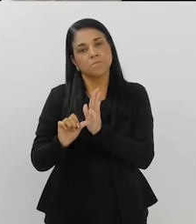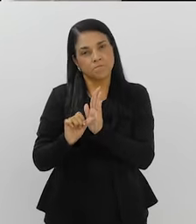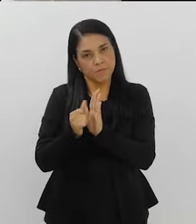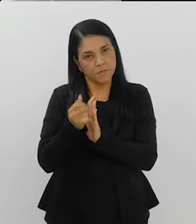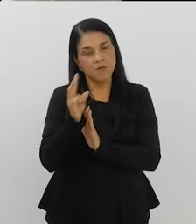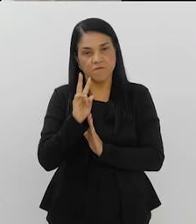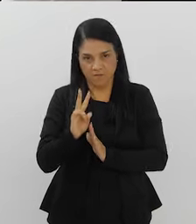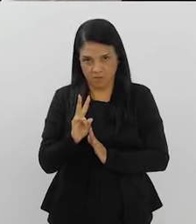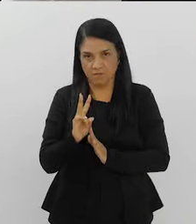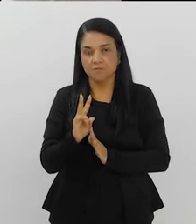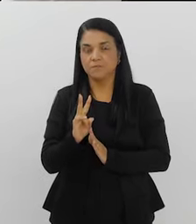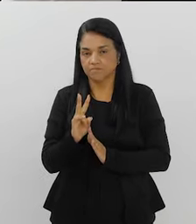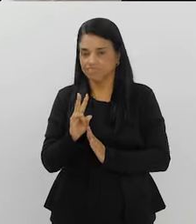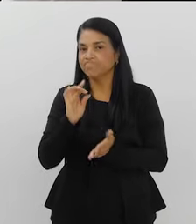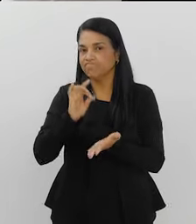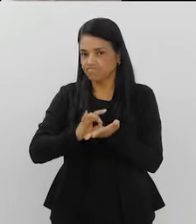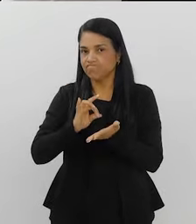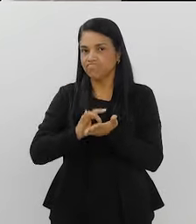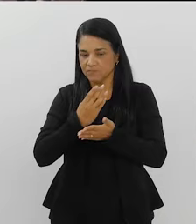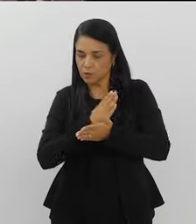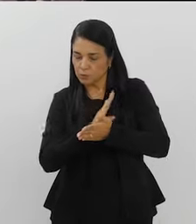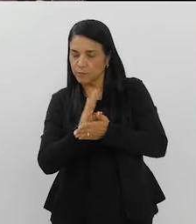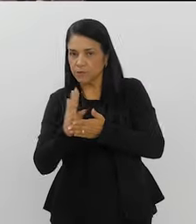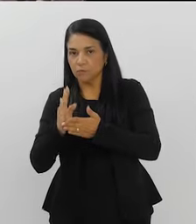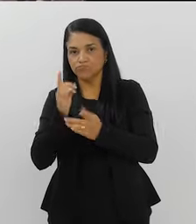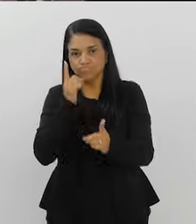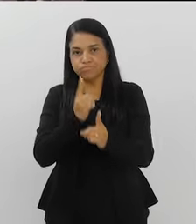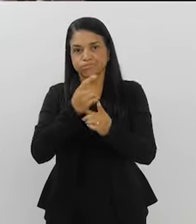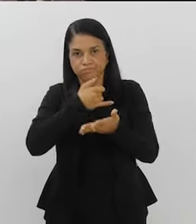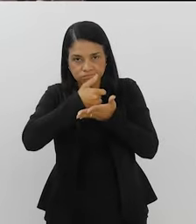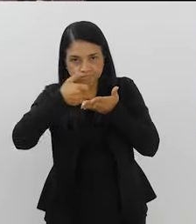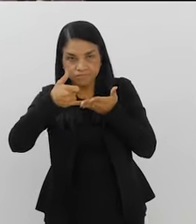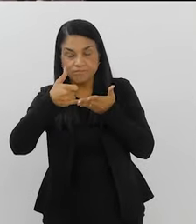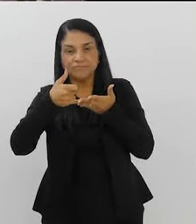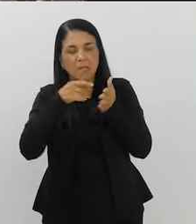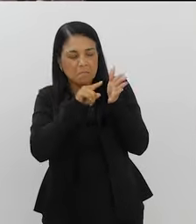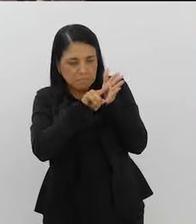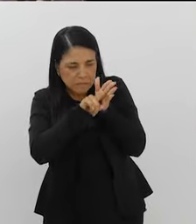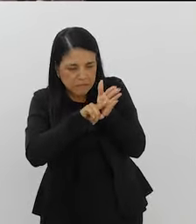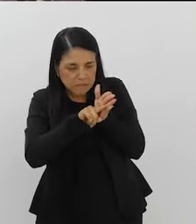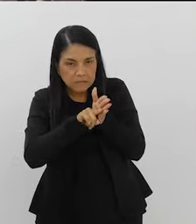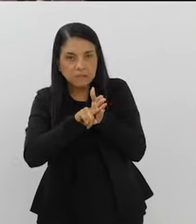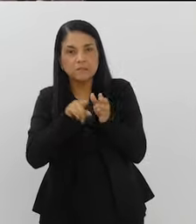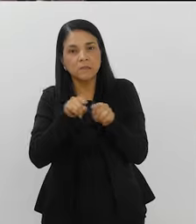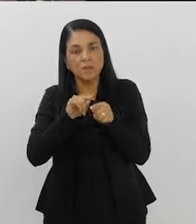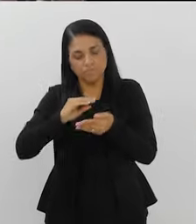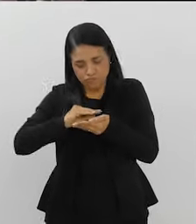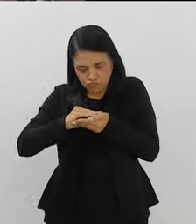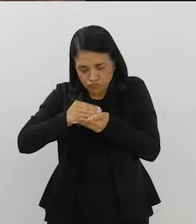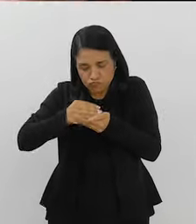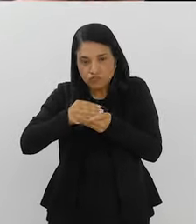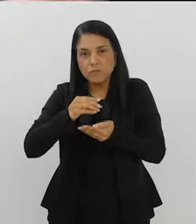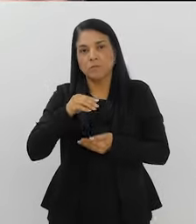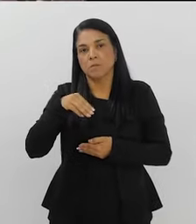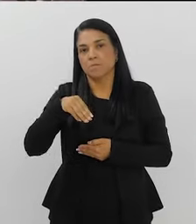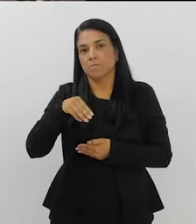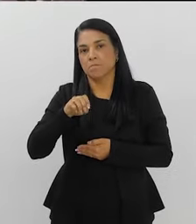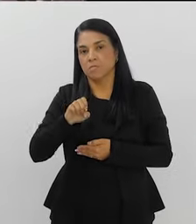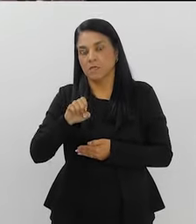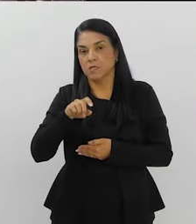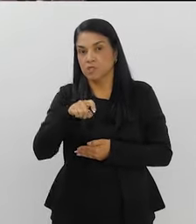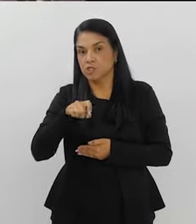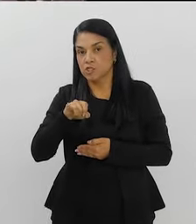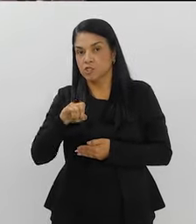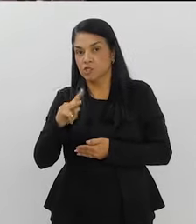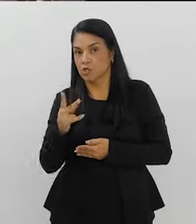vez que foi descoberta em tubarões. A gente fez uma pesquisa e verificou que tinha alguns mexilhões e alguns peixes menores.